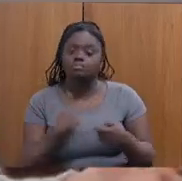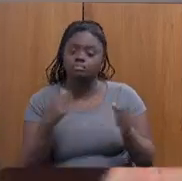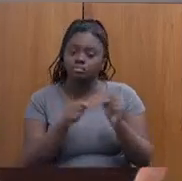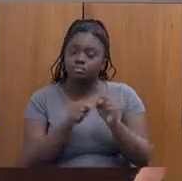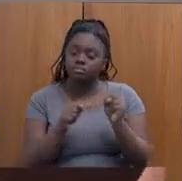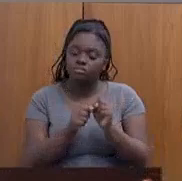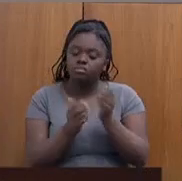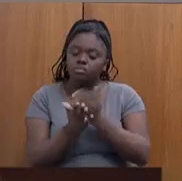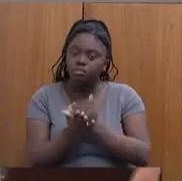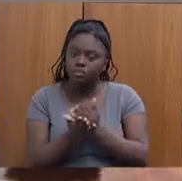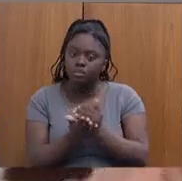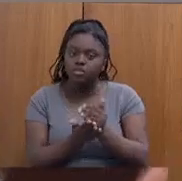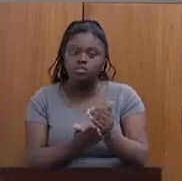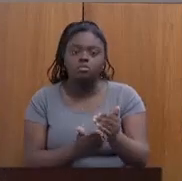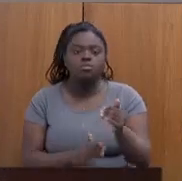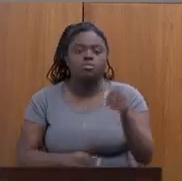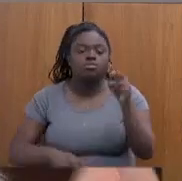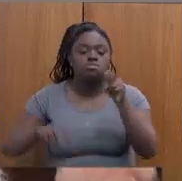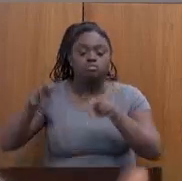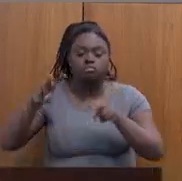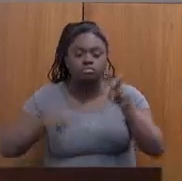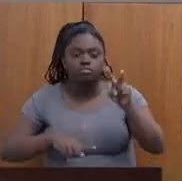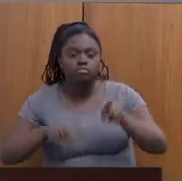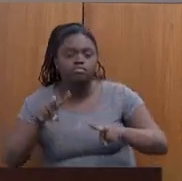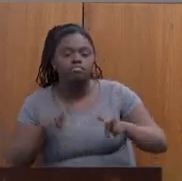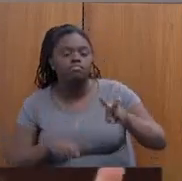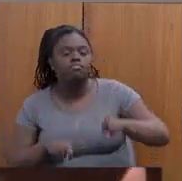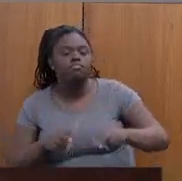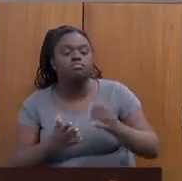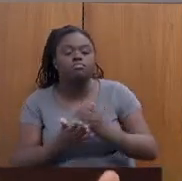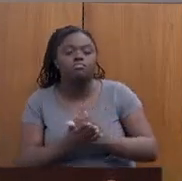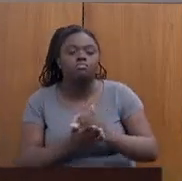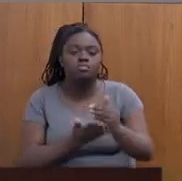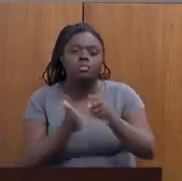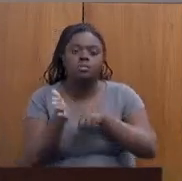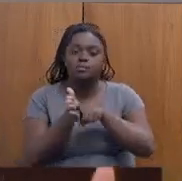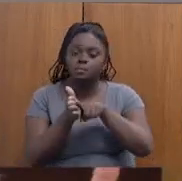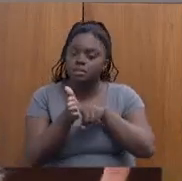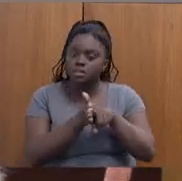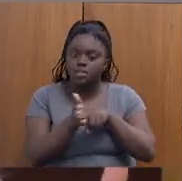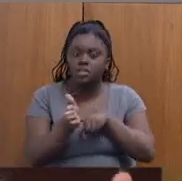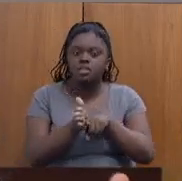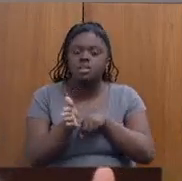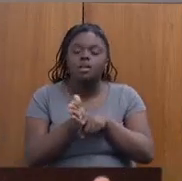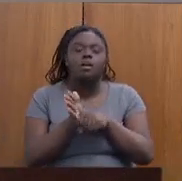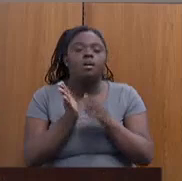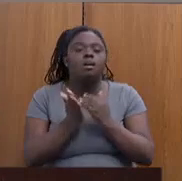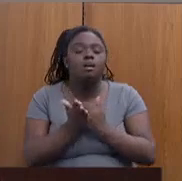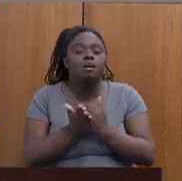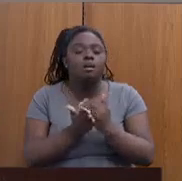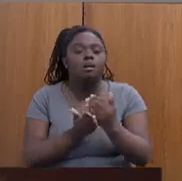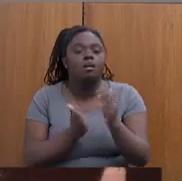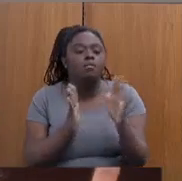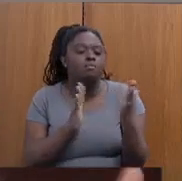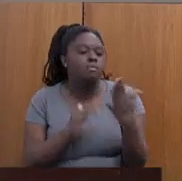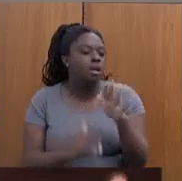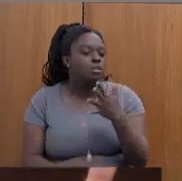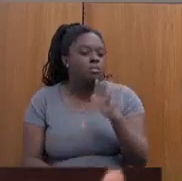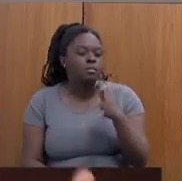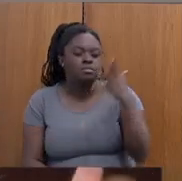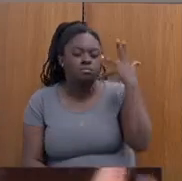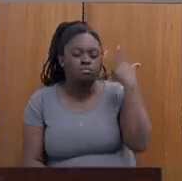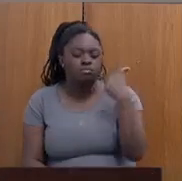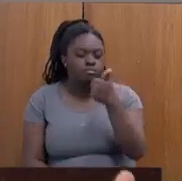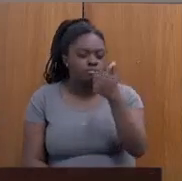começando a ser mapeado. Nós começamos essa pesquisa, ela deve ser rodada a partir daqui a uns 15 dias, para a gente